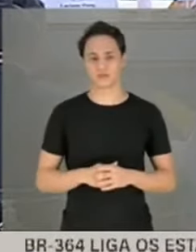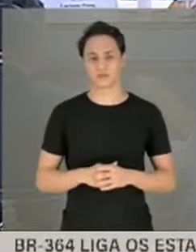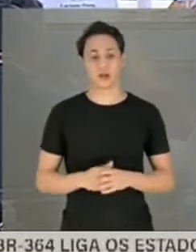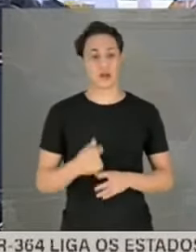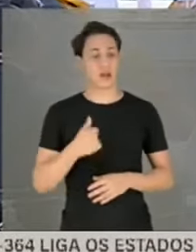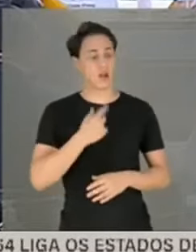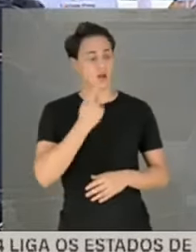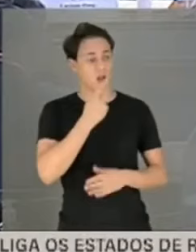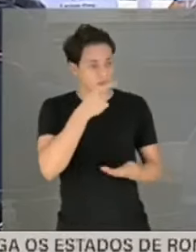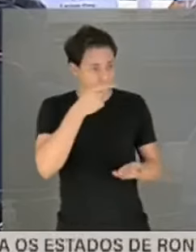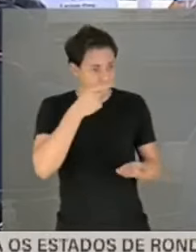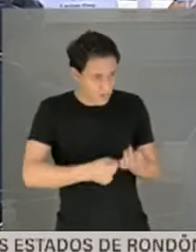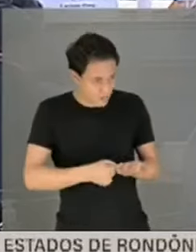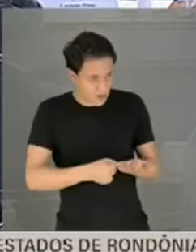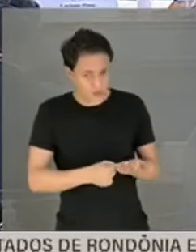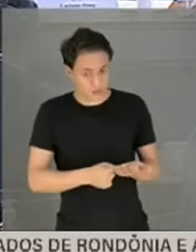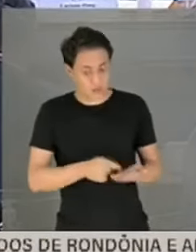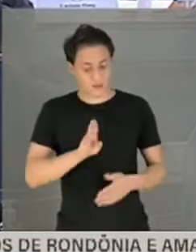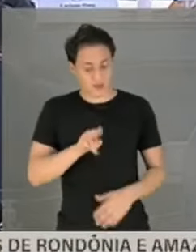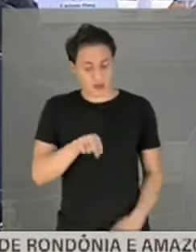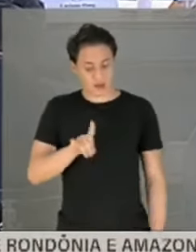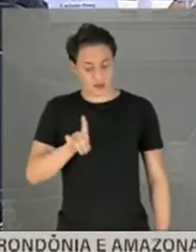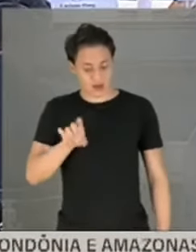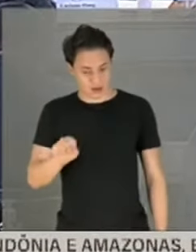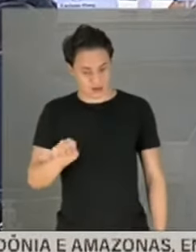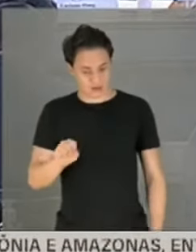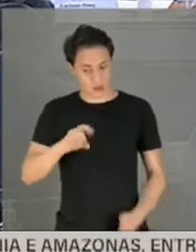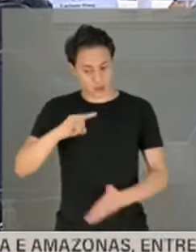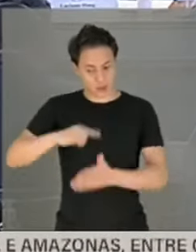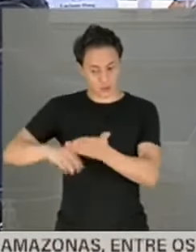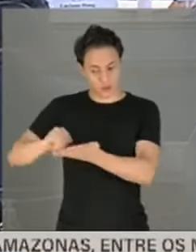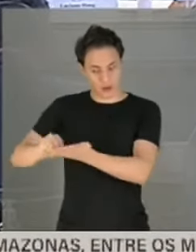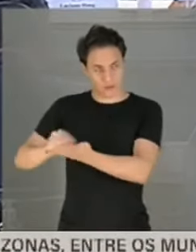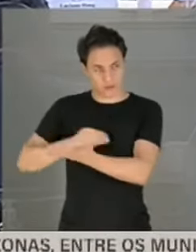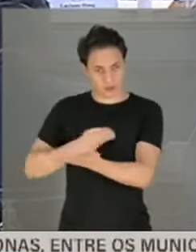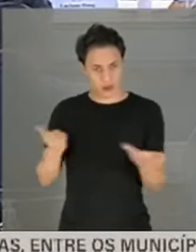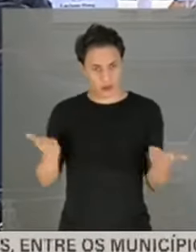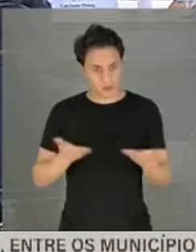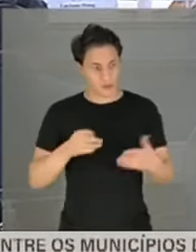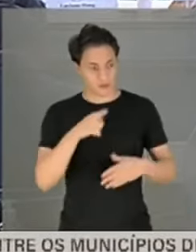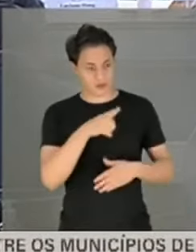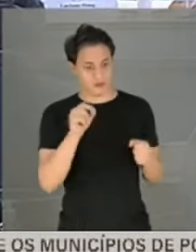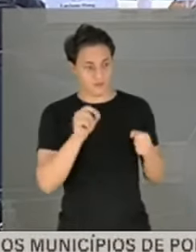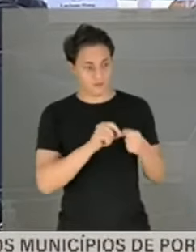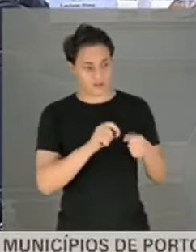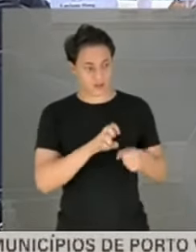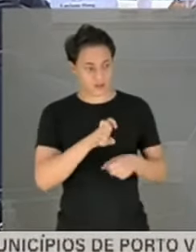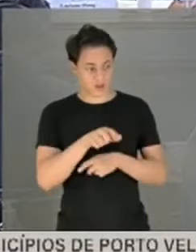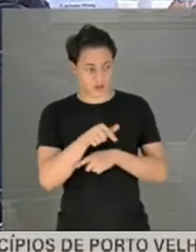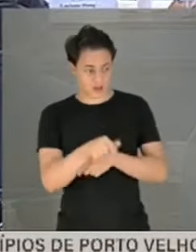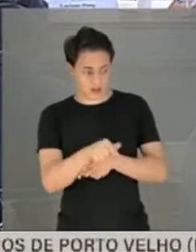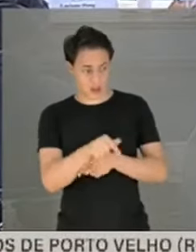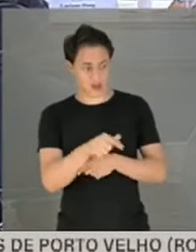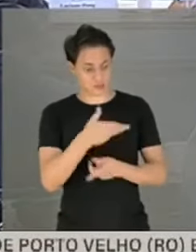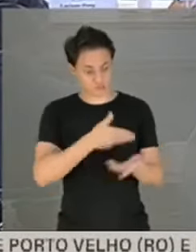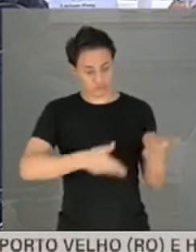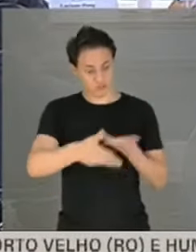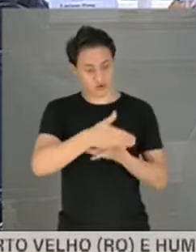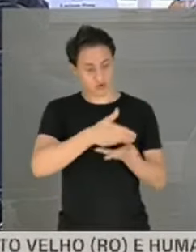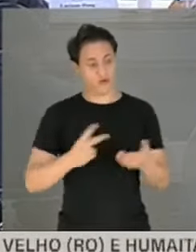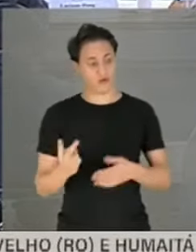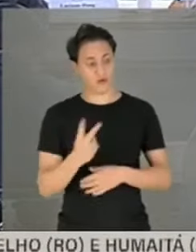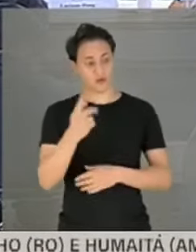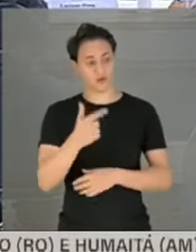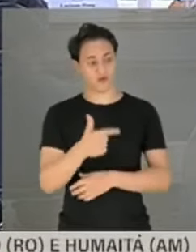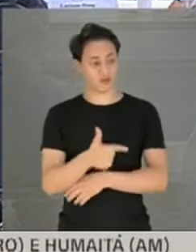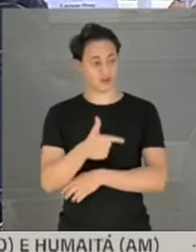eu estou afirmando que o BNES mandou um documento agora dizendo que o senhor fez 57 operações no valor de 27 milhões de reais.